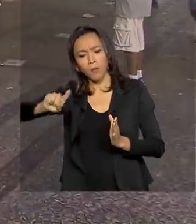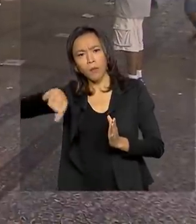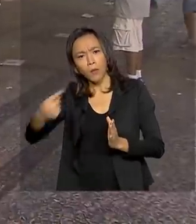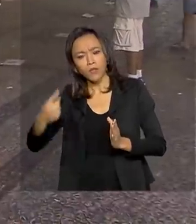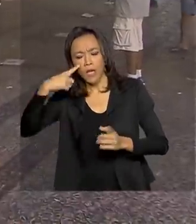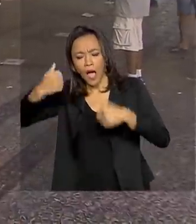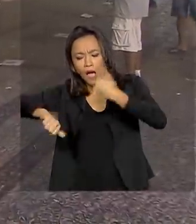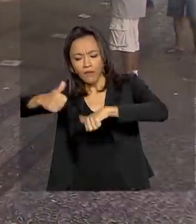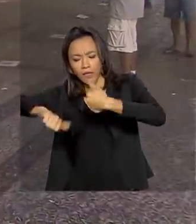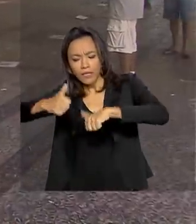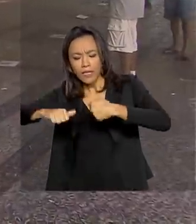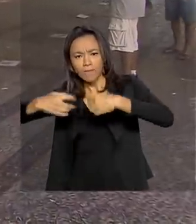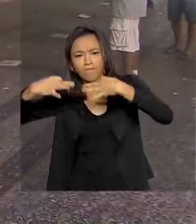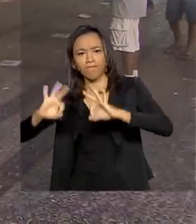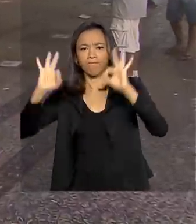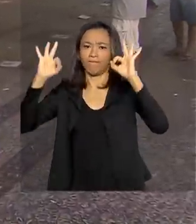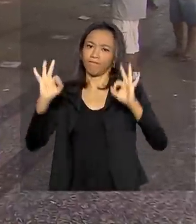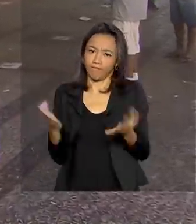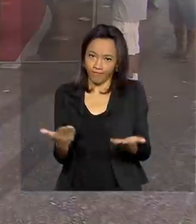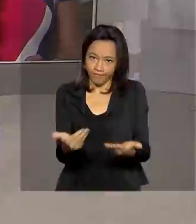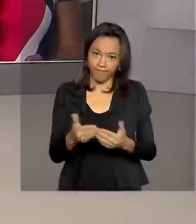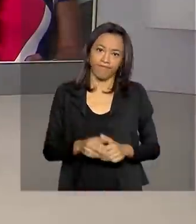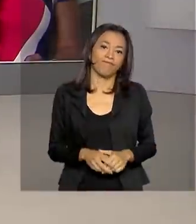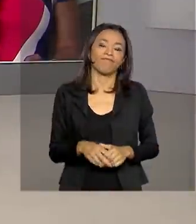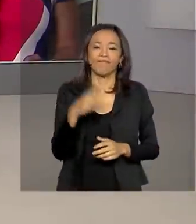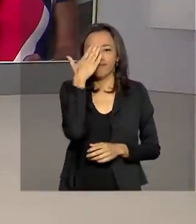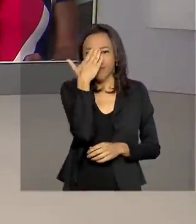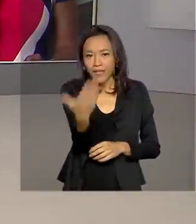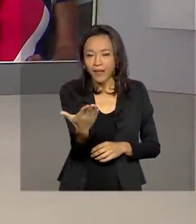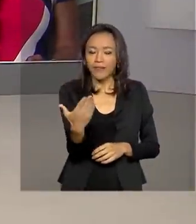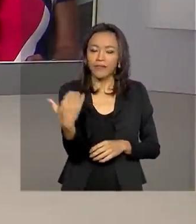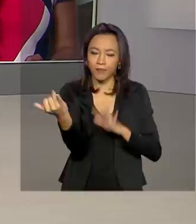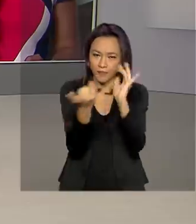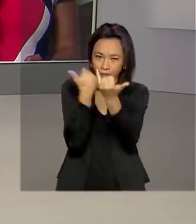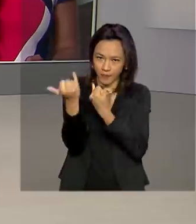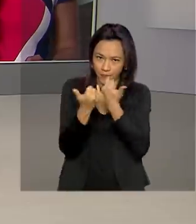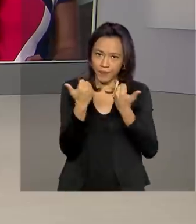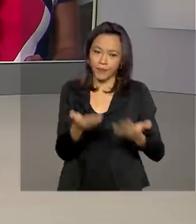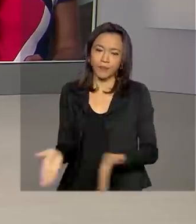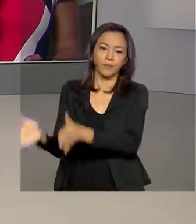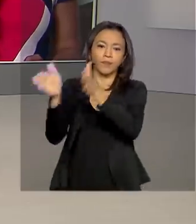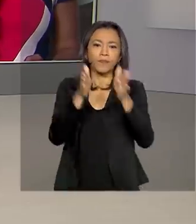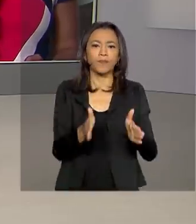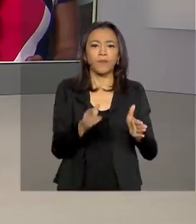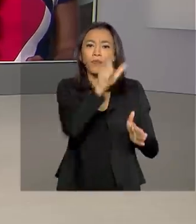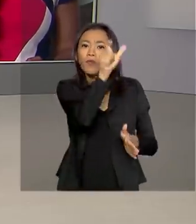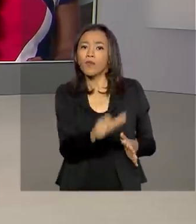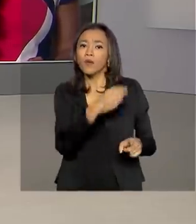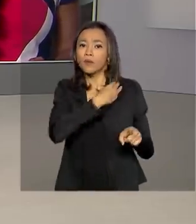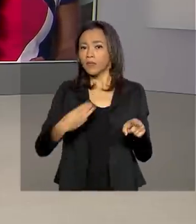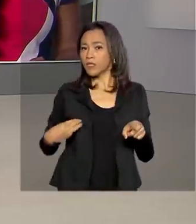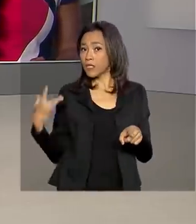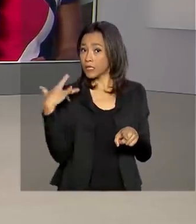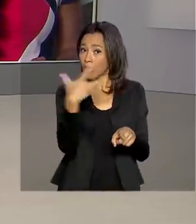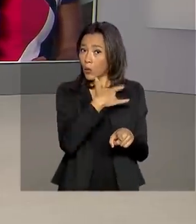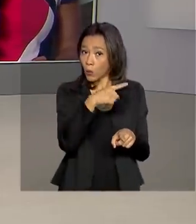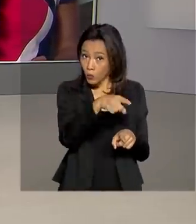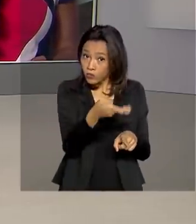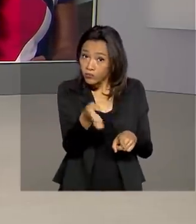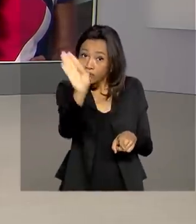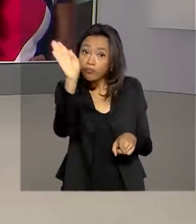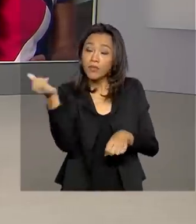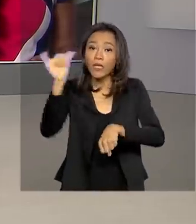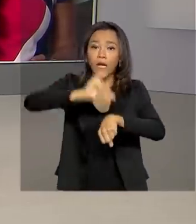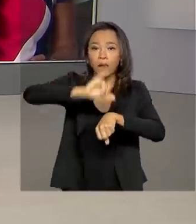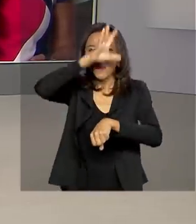de cada um desses casos. Renata. Obrigada, Igor, pelas suas informações. E o ministro da Saúde, Nelson Teich, está em Manaus